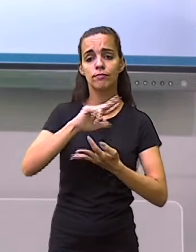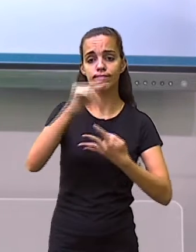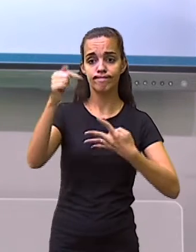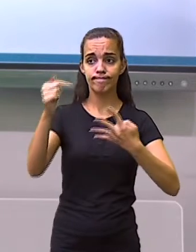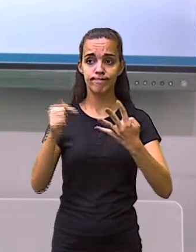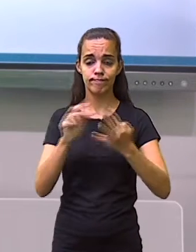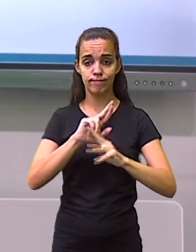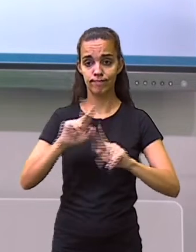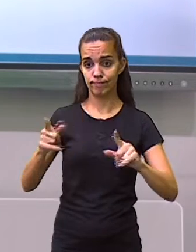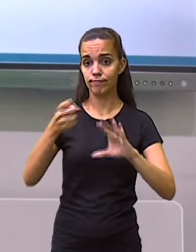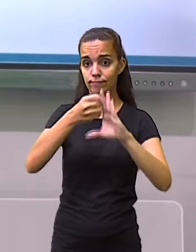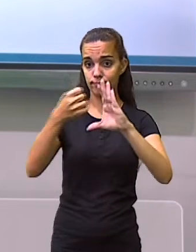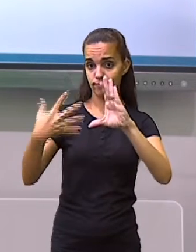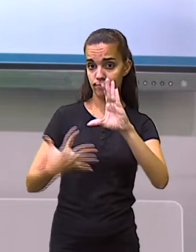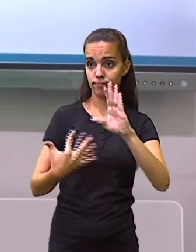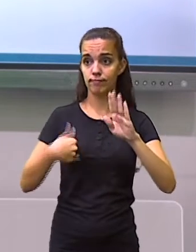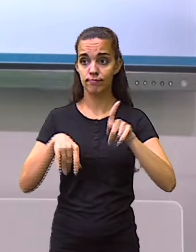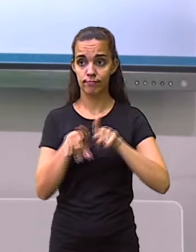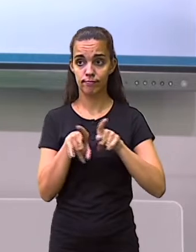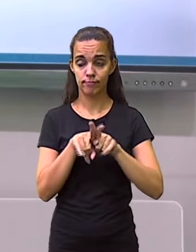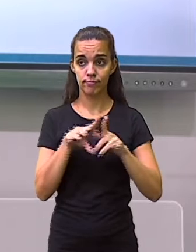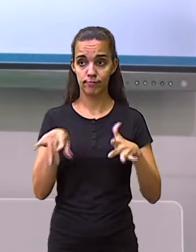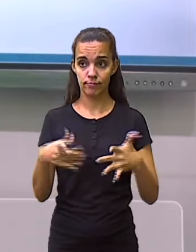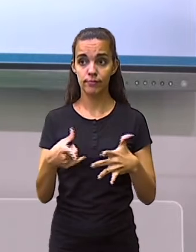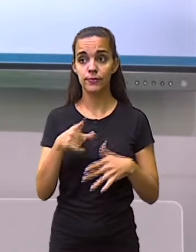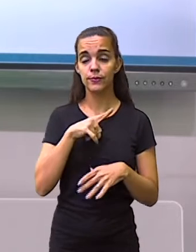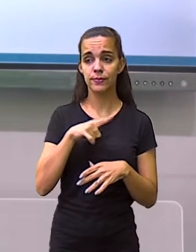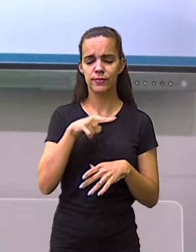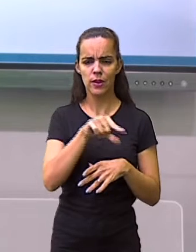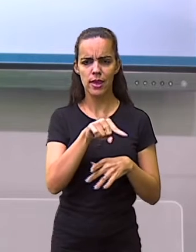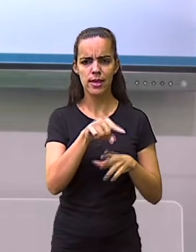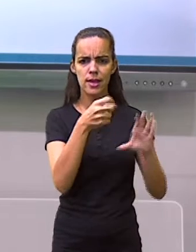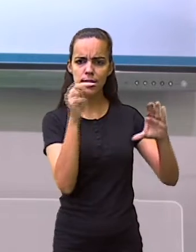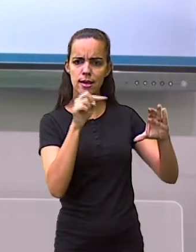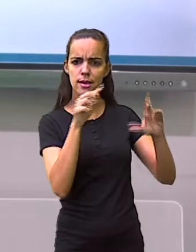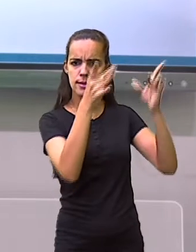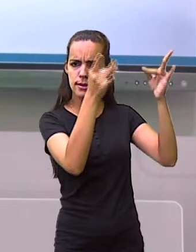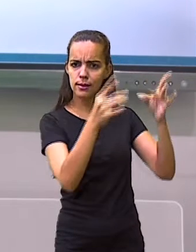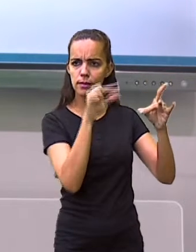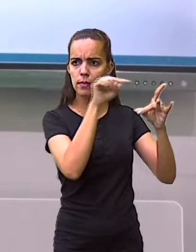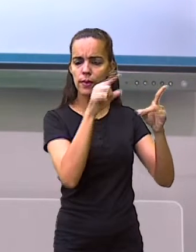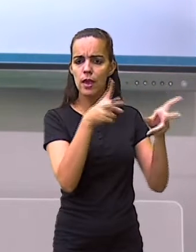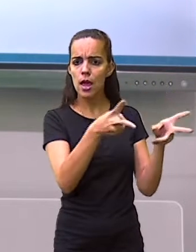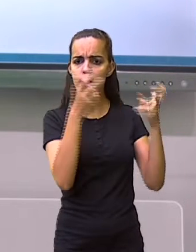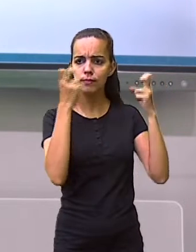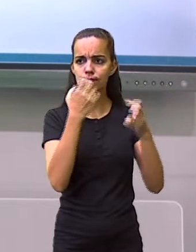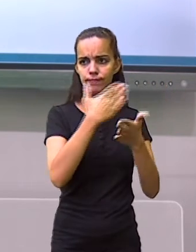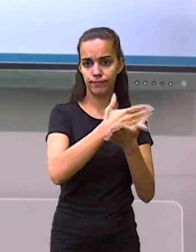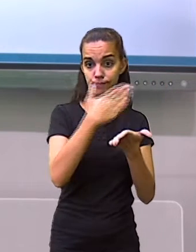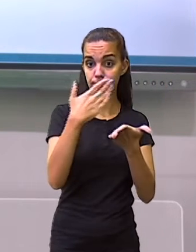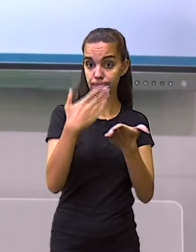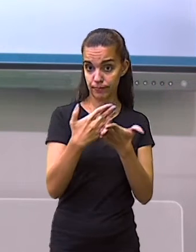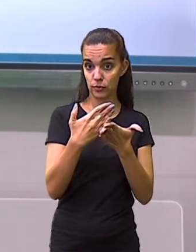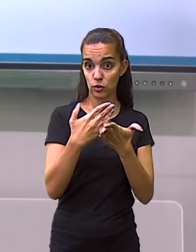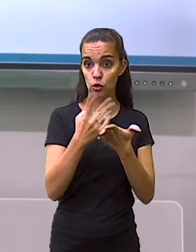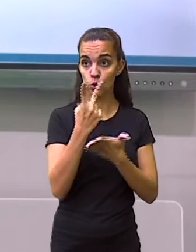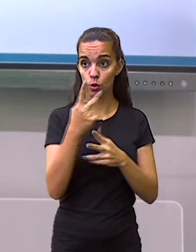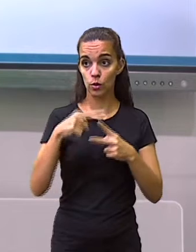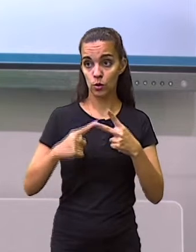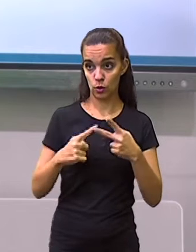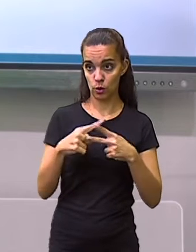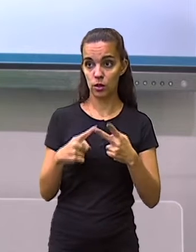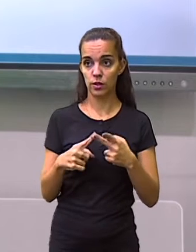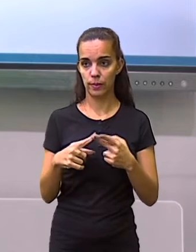características e, partir deste aspecto, é possível dividir a migração em